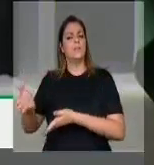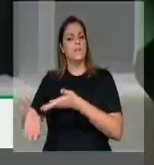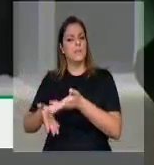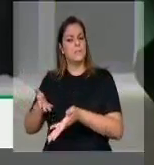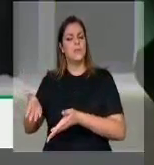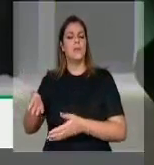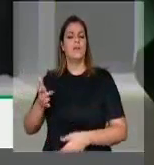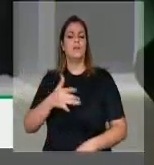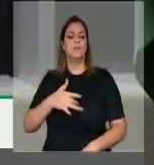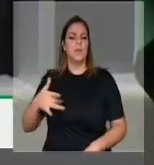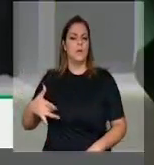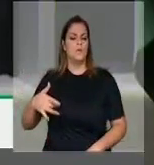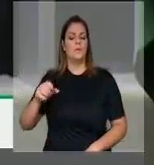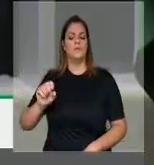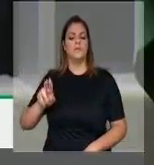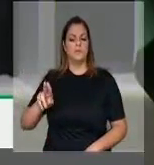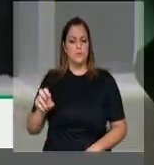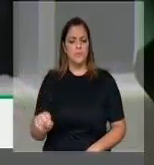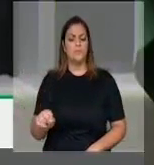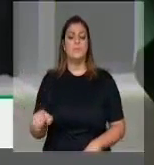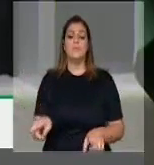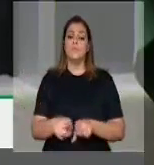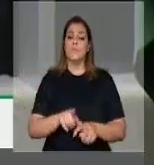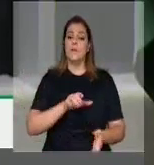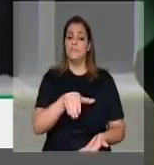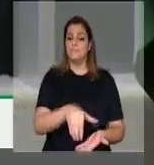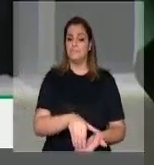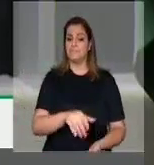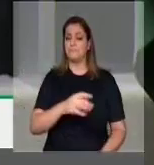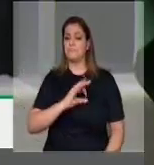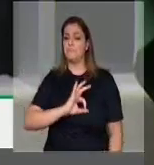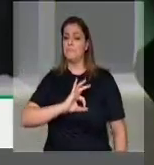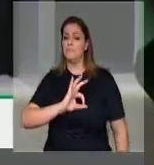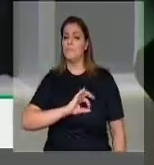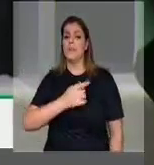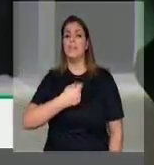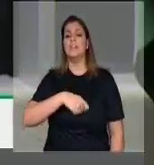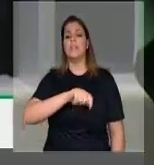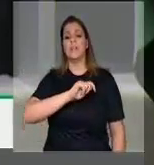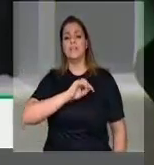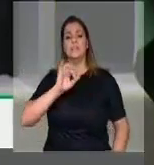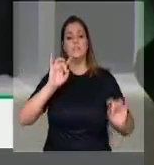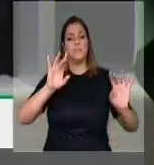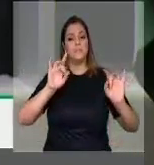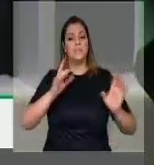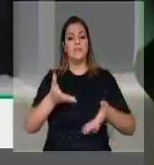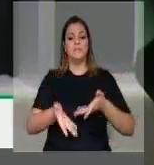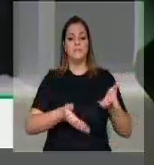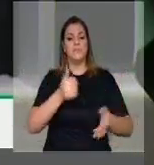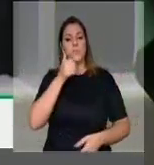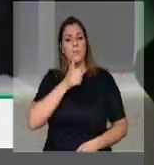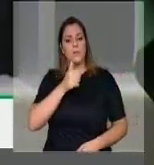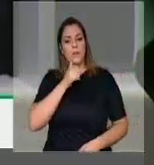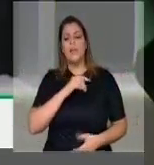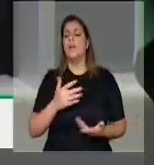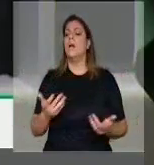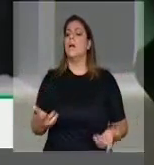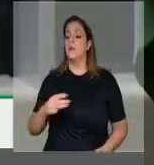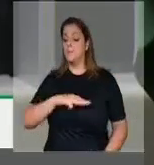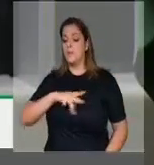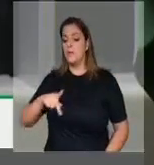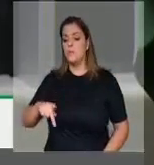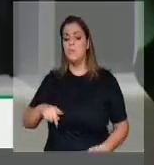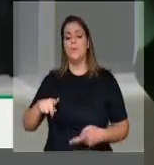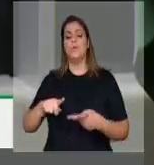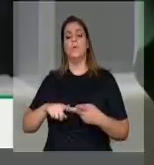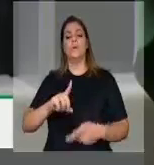de saúde no SUS, delegacias especializadas de atendimento às mulheres, núcleos das defensorias públicas e